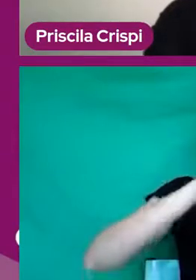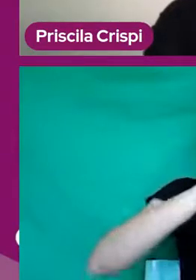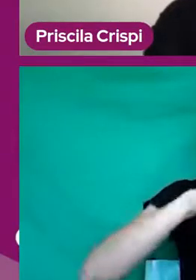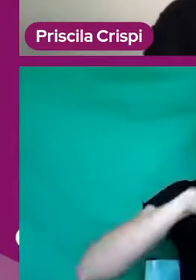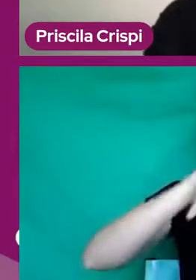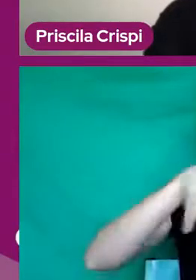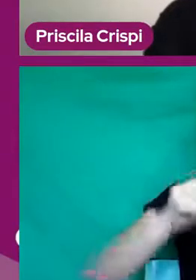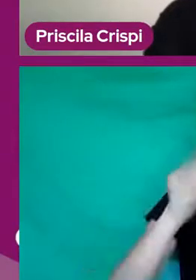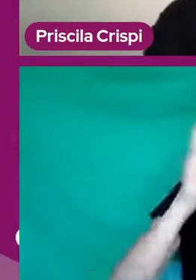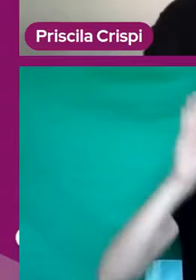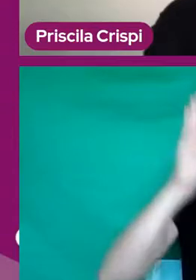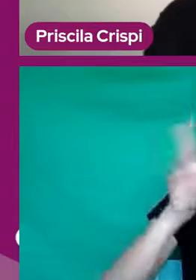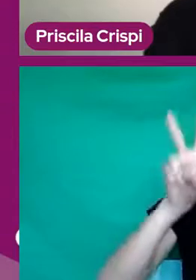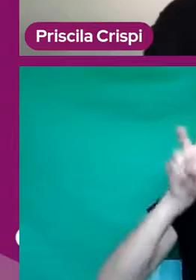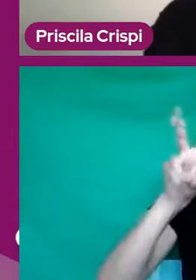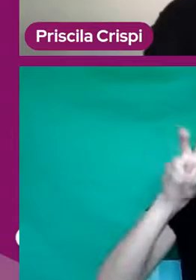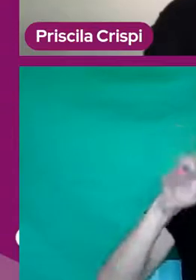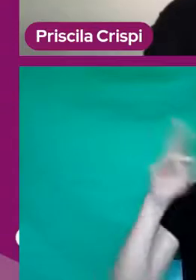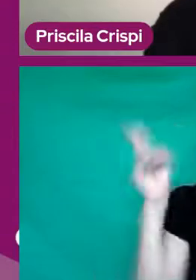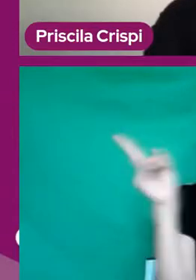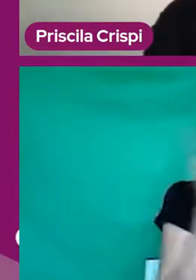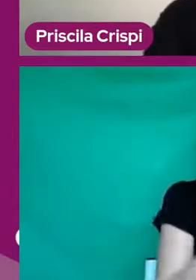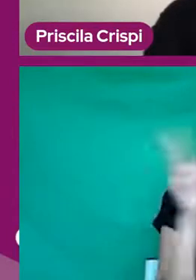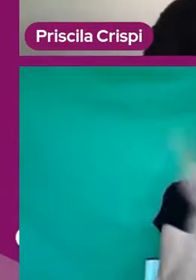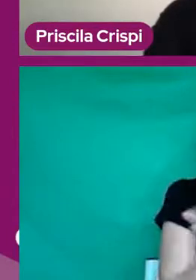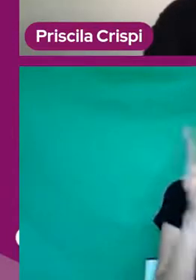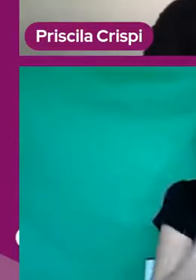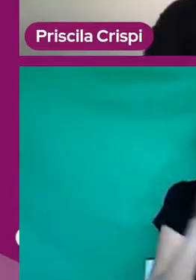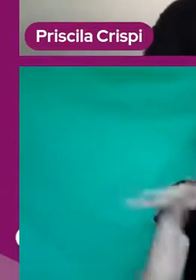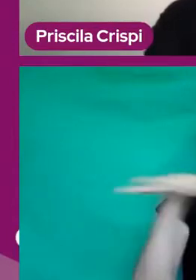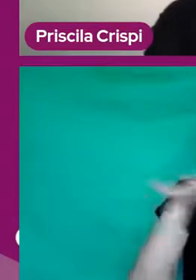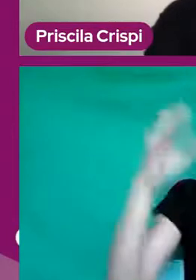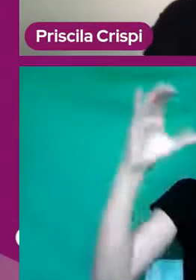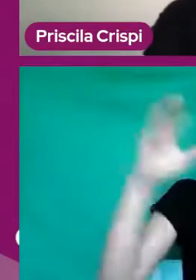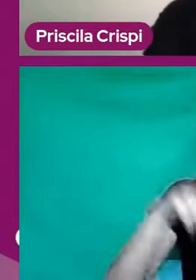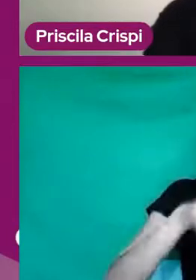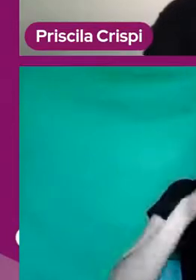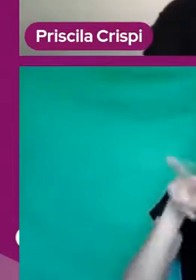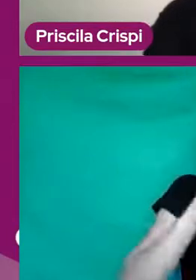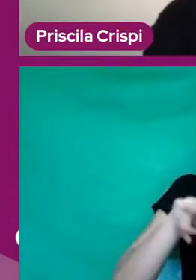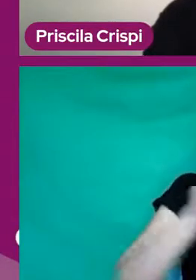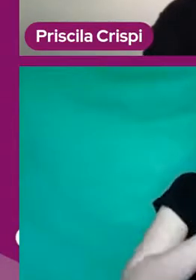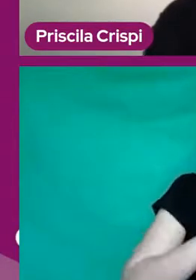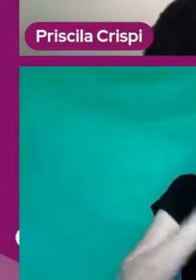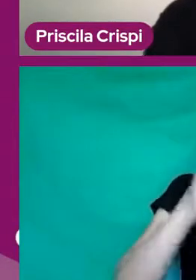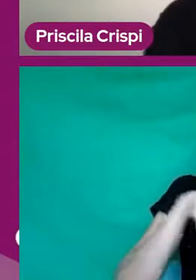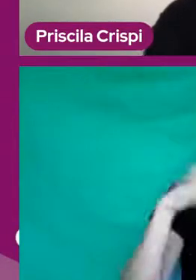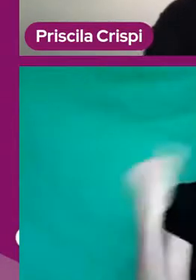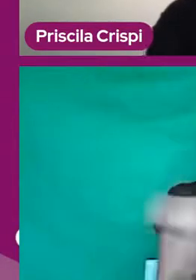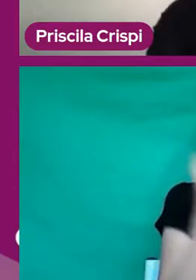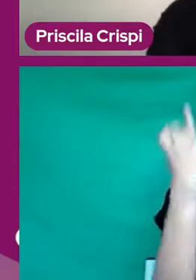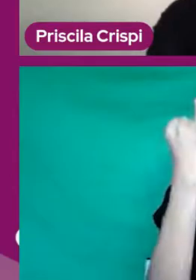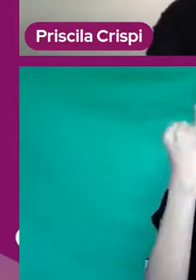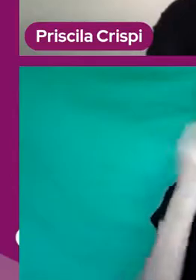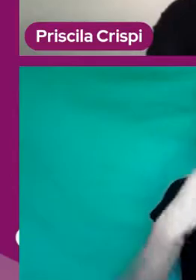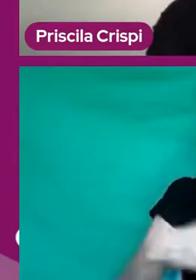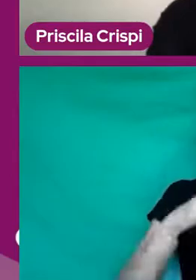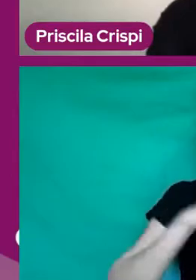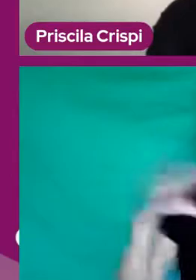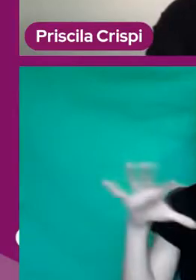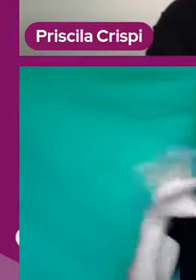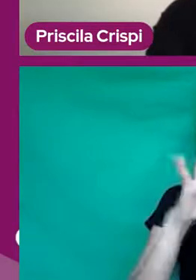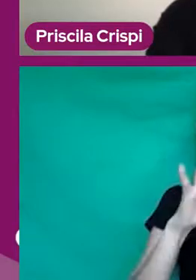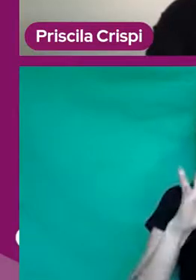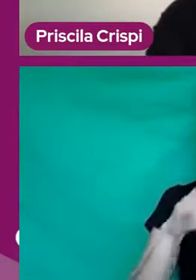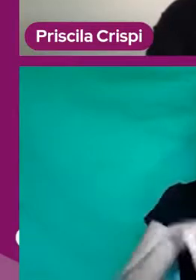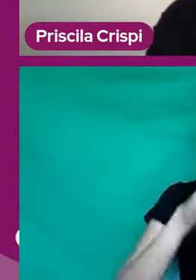da ciência, nada melhor que o audiovisual. Então, esse nosso festival que nós abraçamos